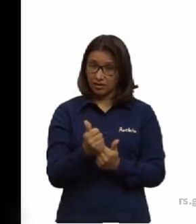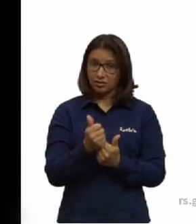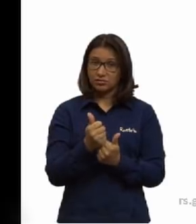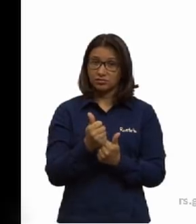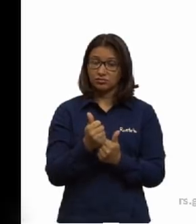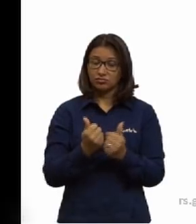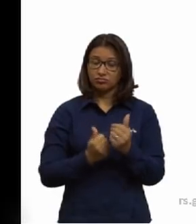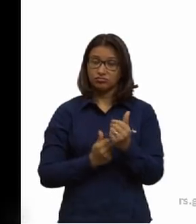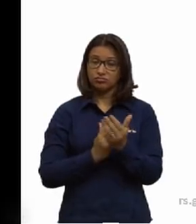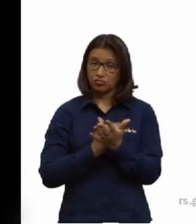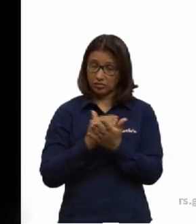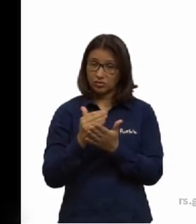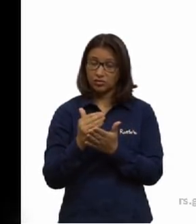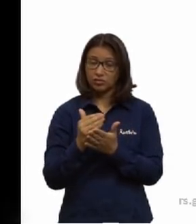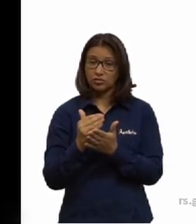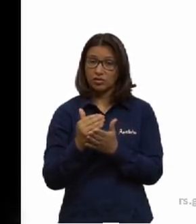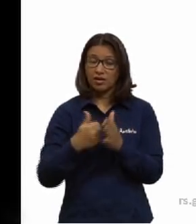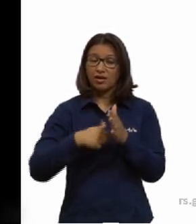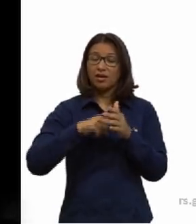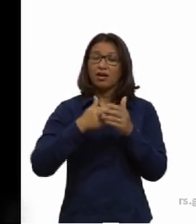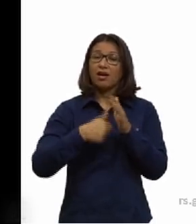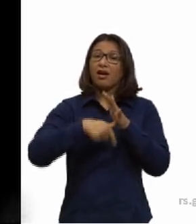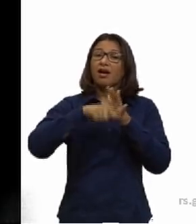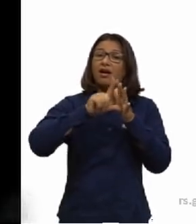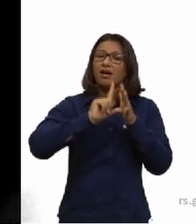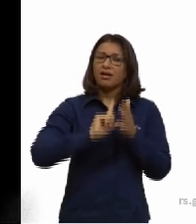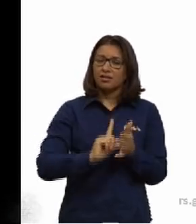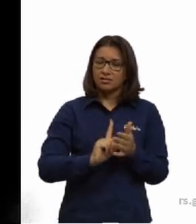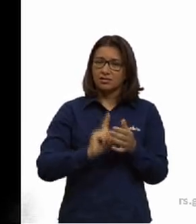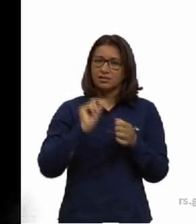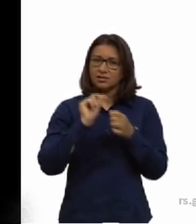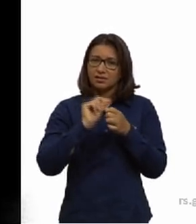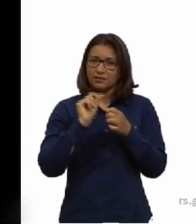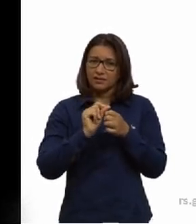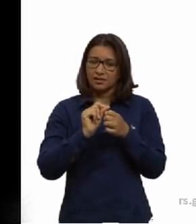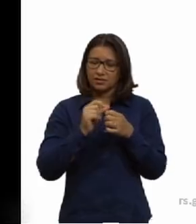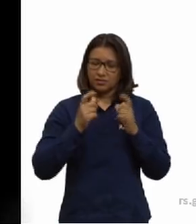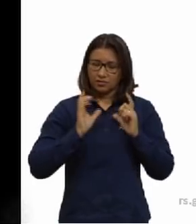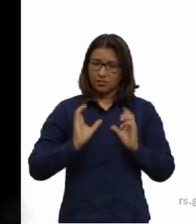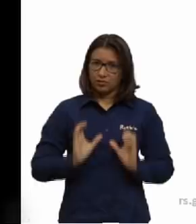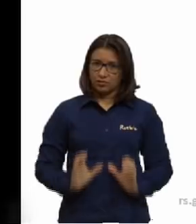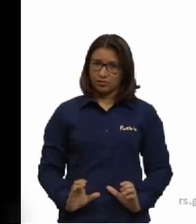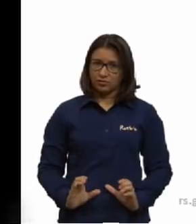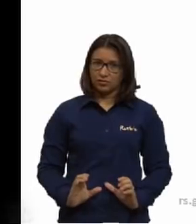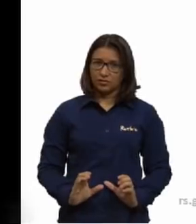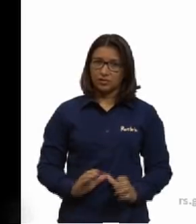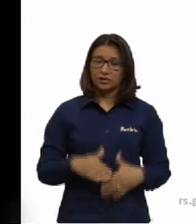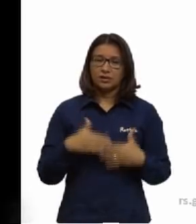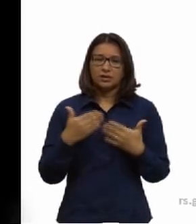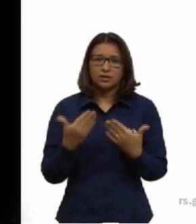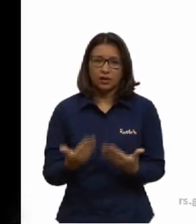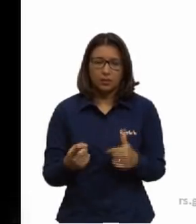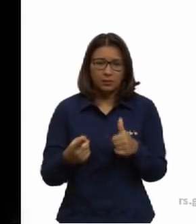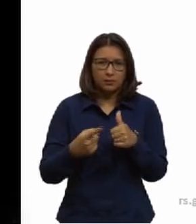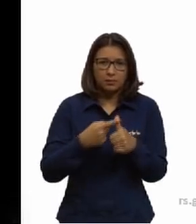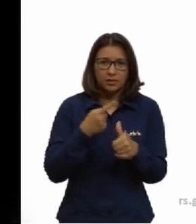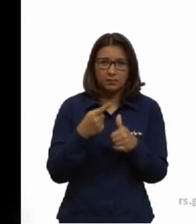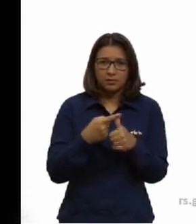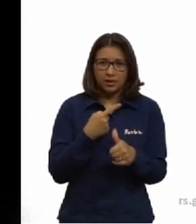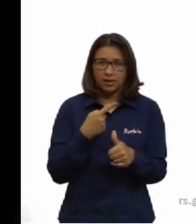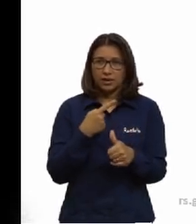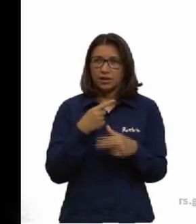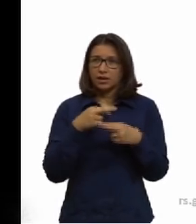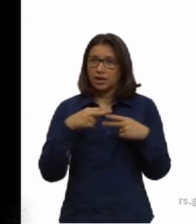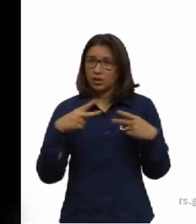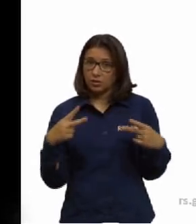lugares antes de estar formando o nosso corpo. Então, o primeiro componente vai